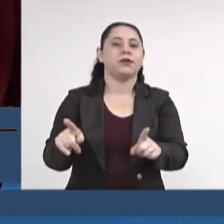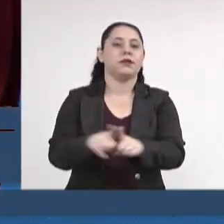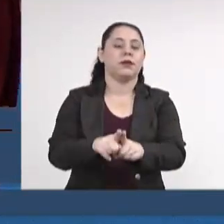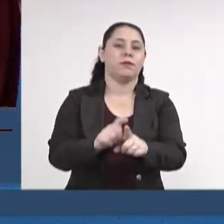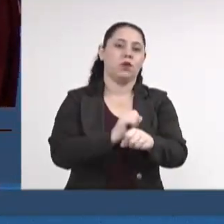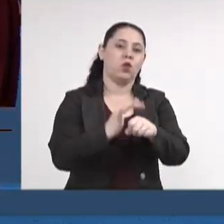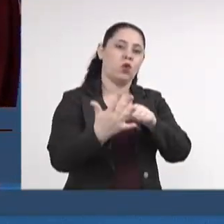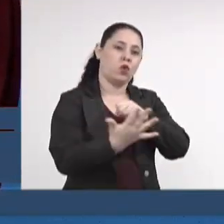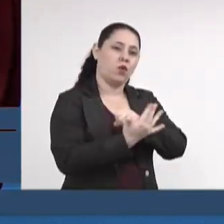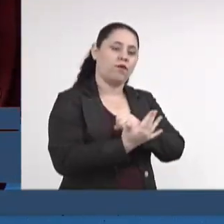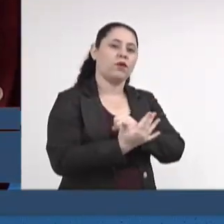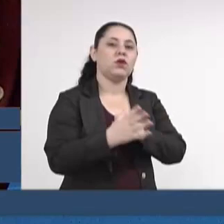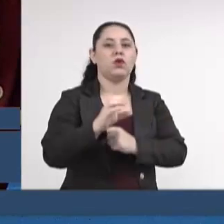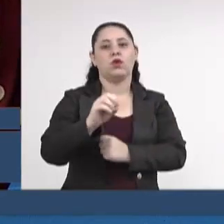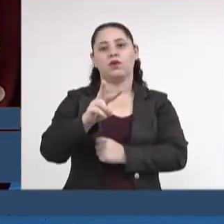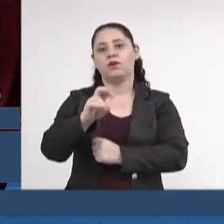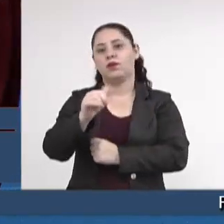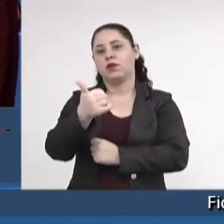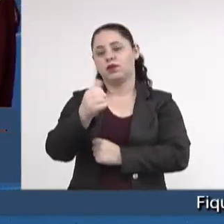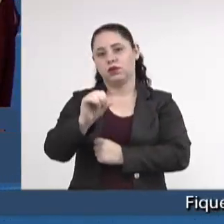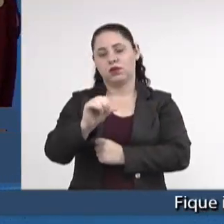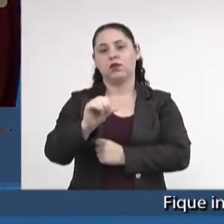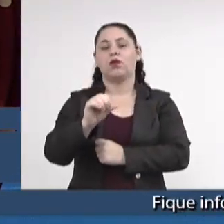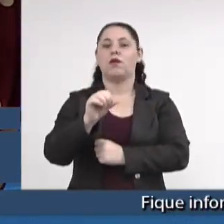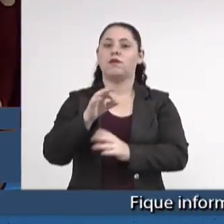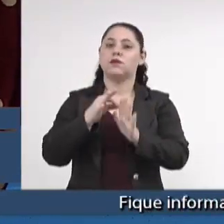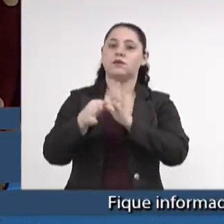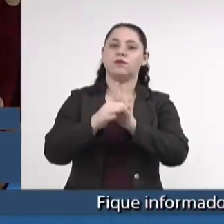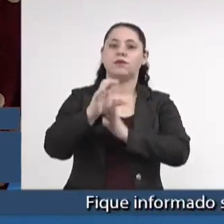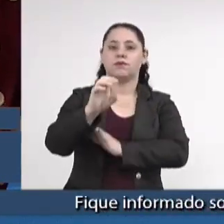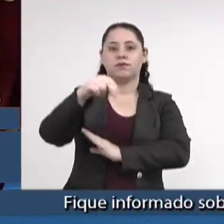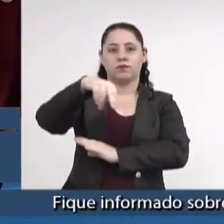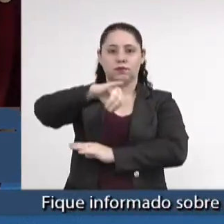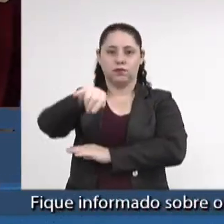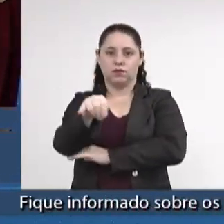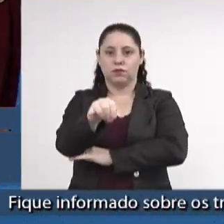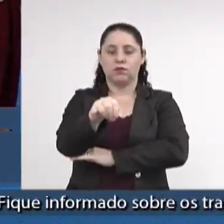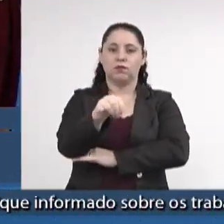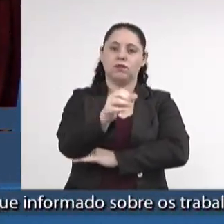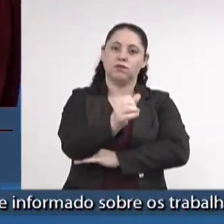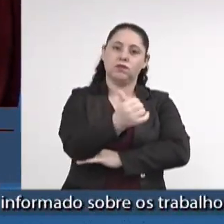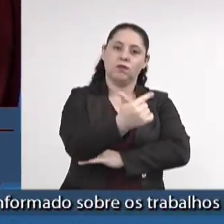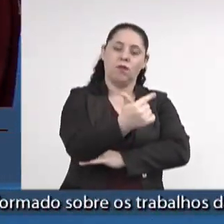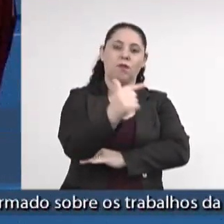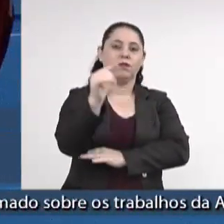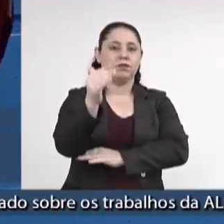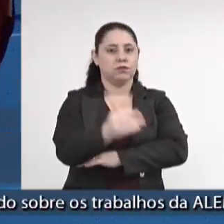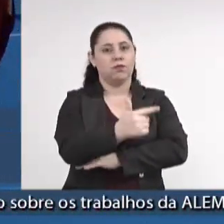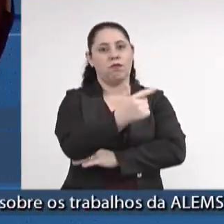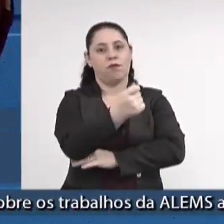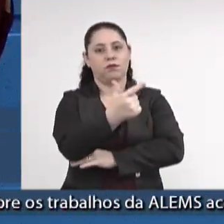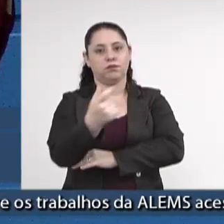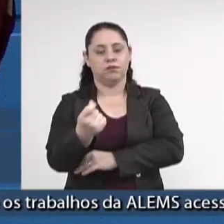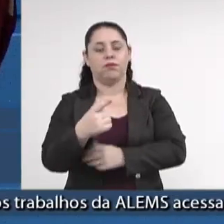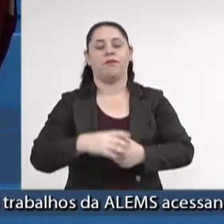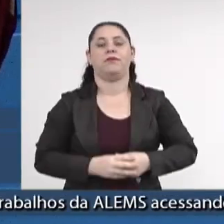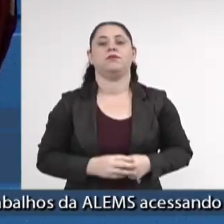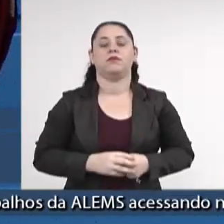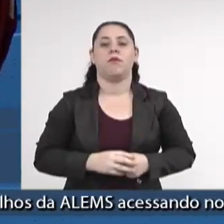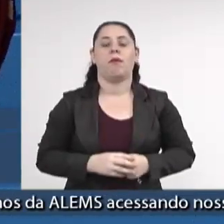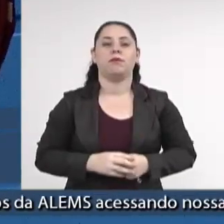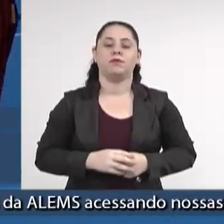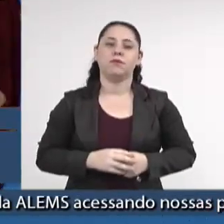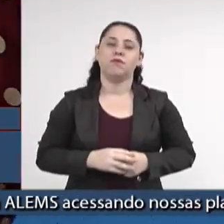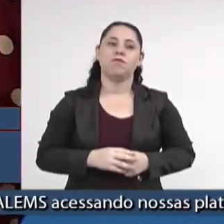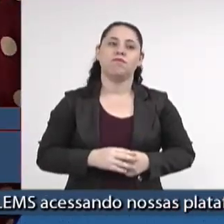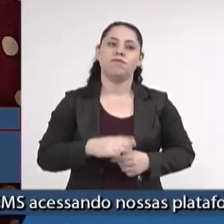pelo novo coronavírus a partir da recomendação CNJ 62 barra 2020. Seguindo